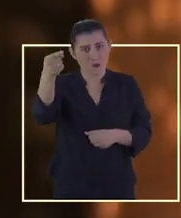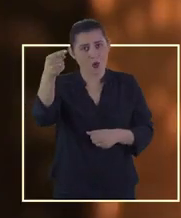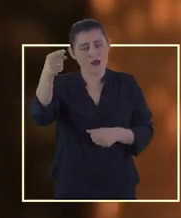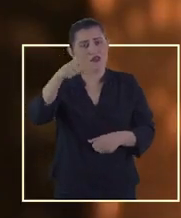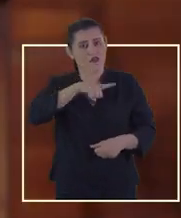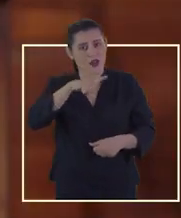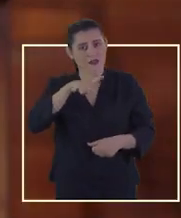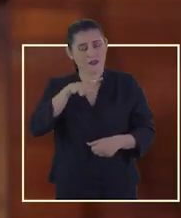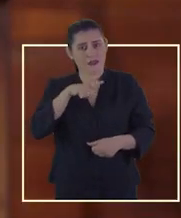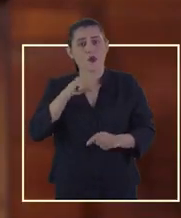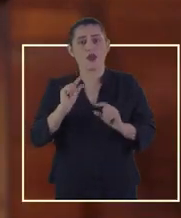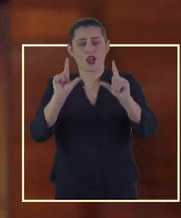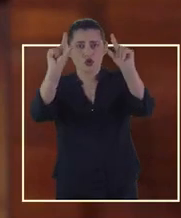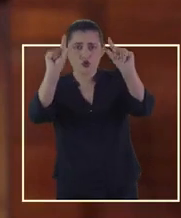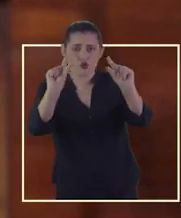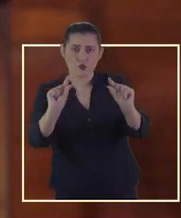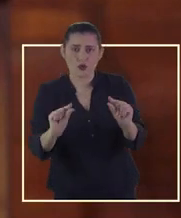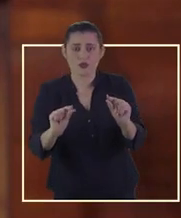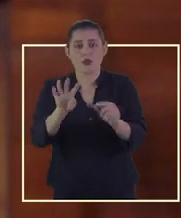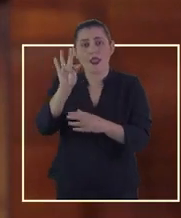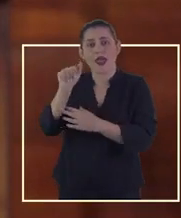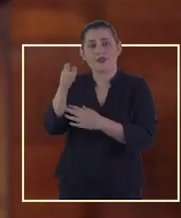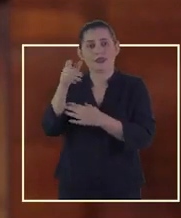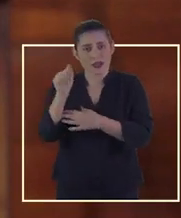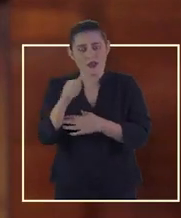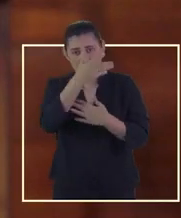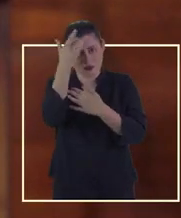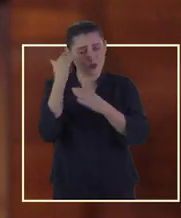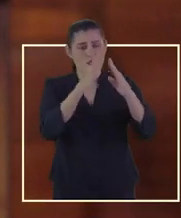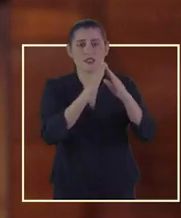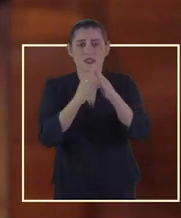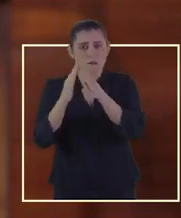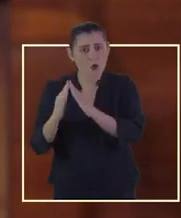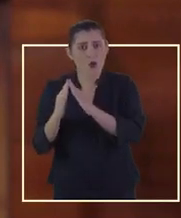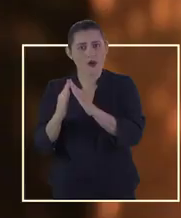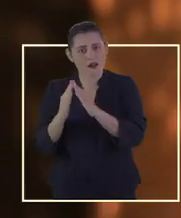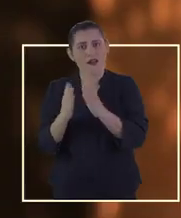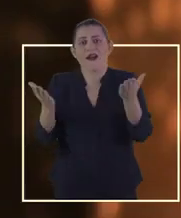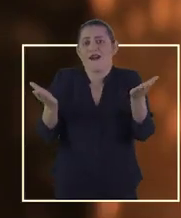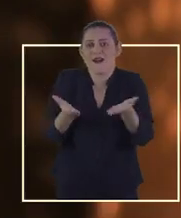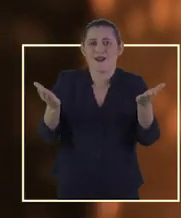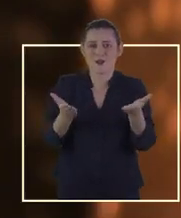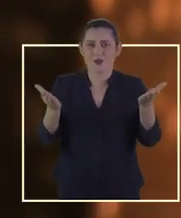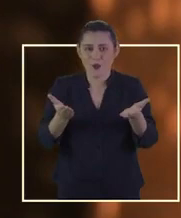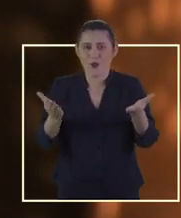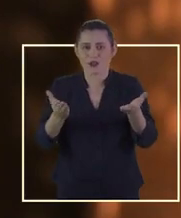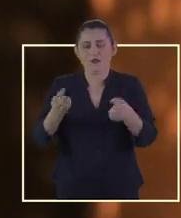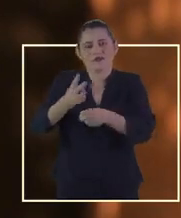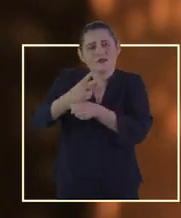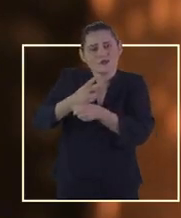aparecer também na redução da taxa de iluminação dos moradores daquela rua. Foi resolvido agora.